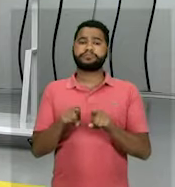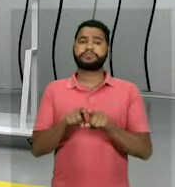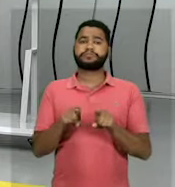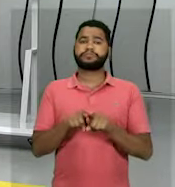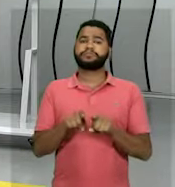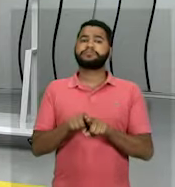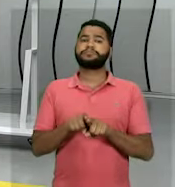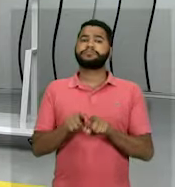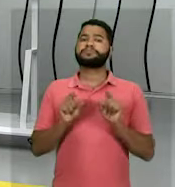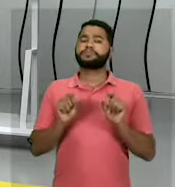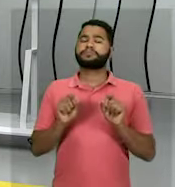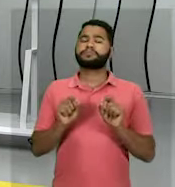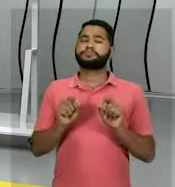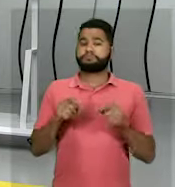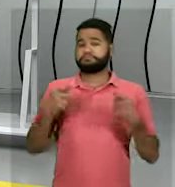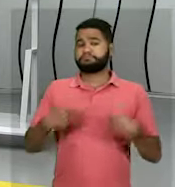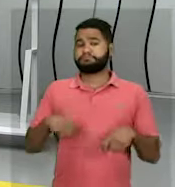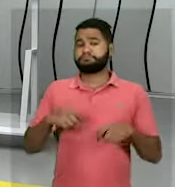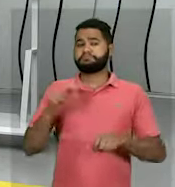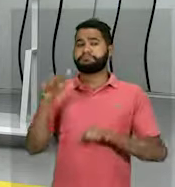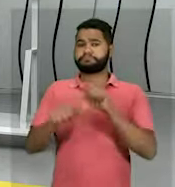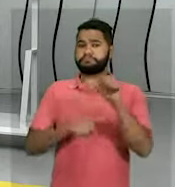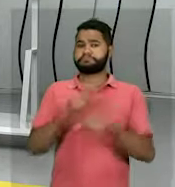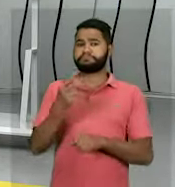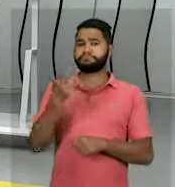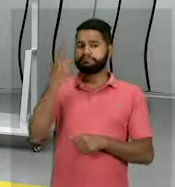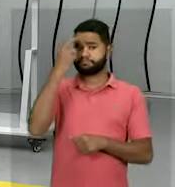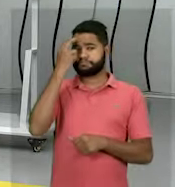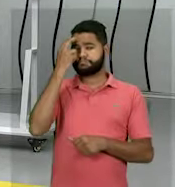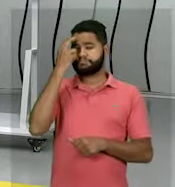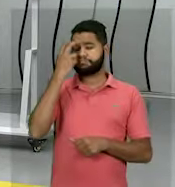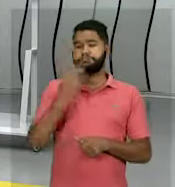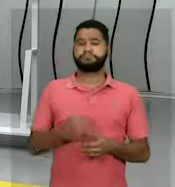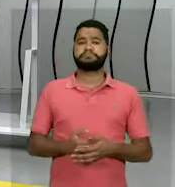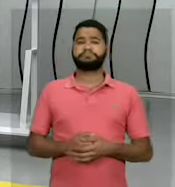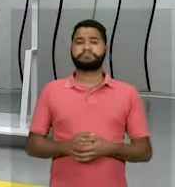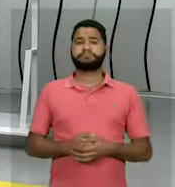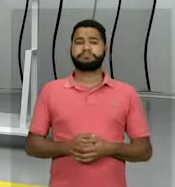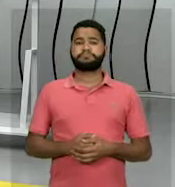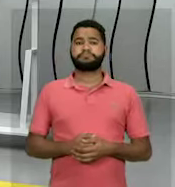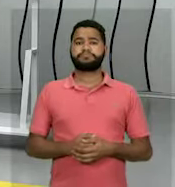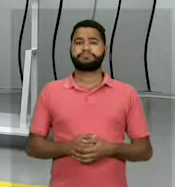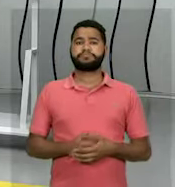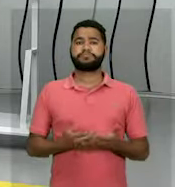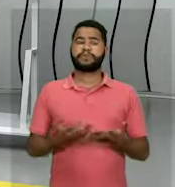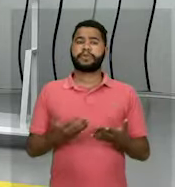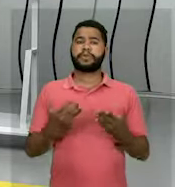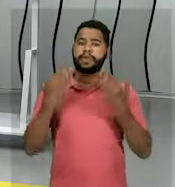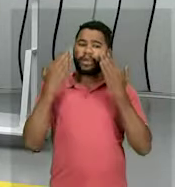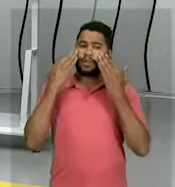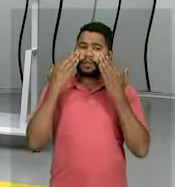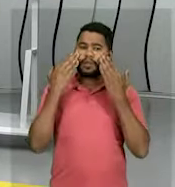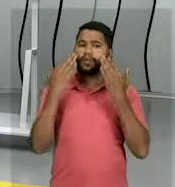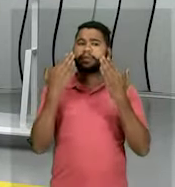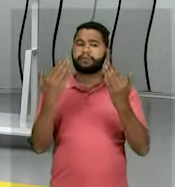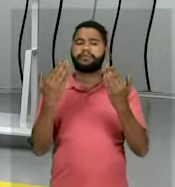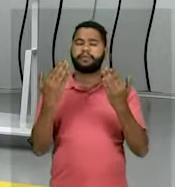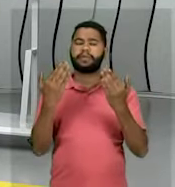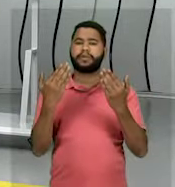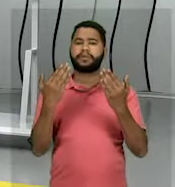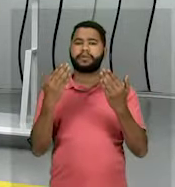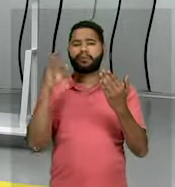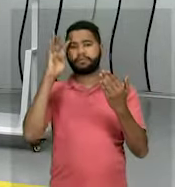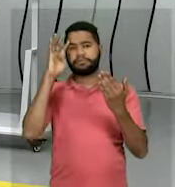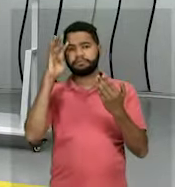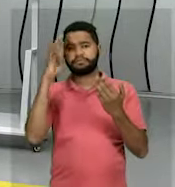questão de que é preciso mudar uma cultura em que está à frente das decisões,